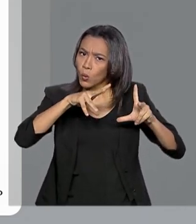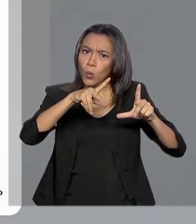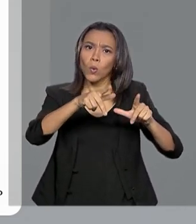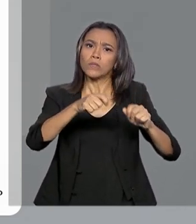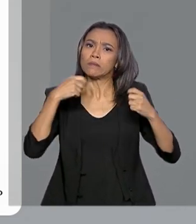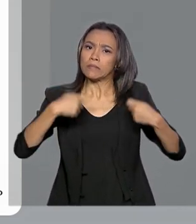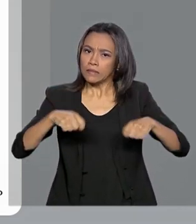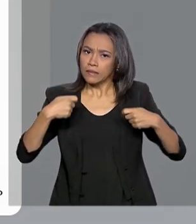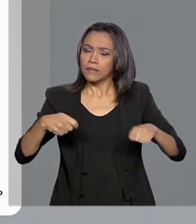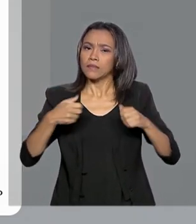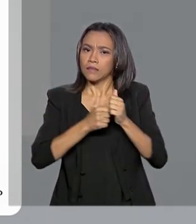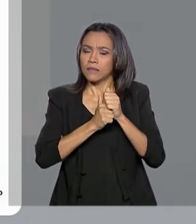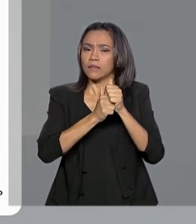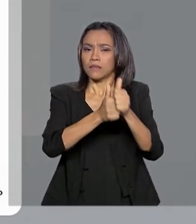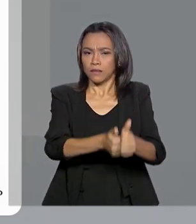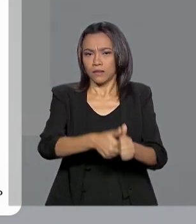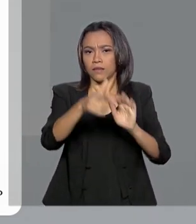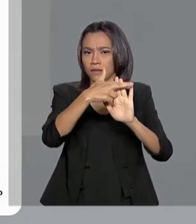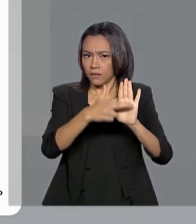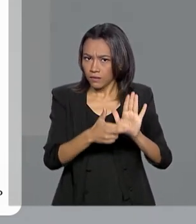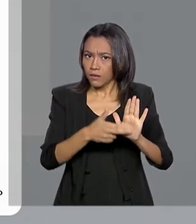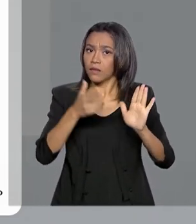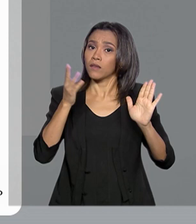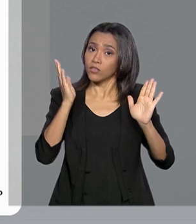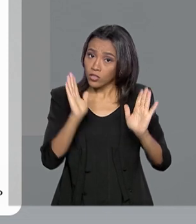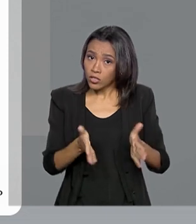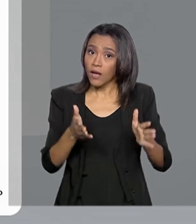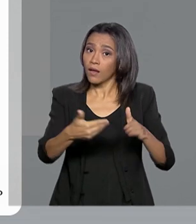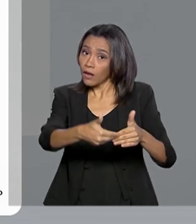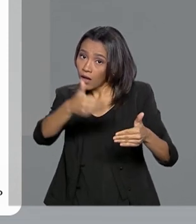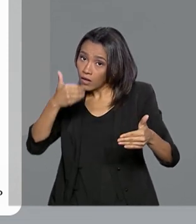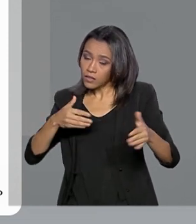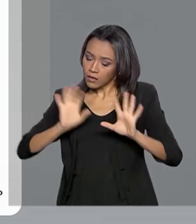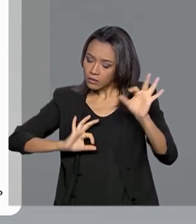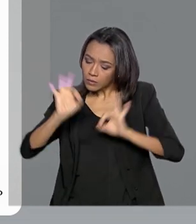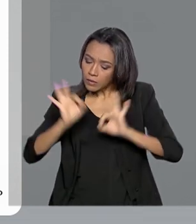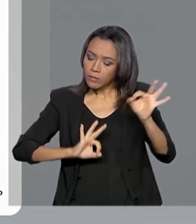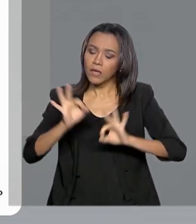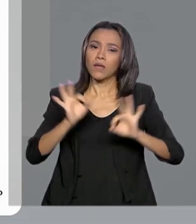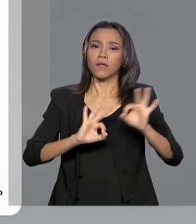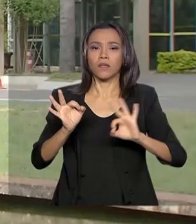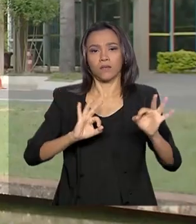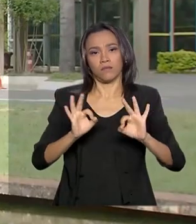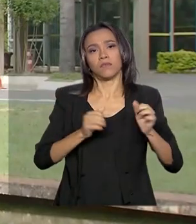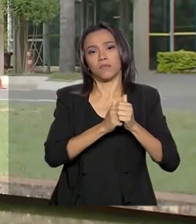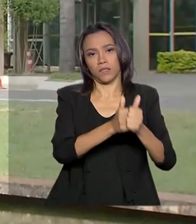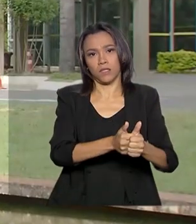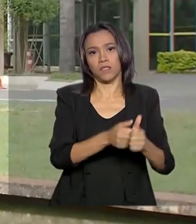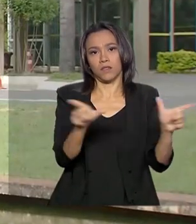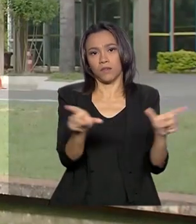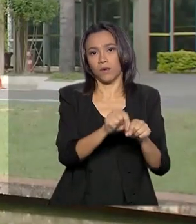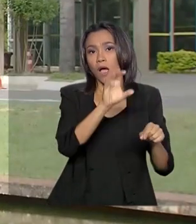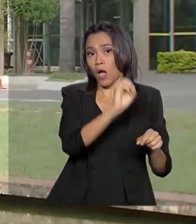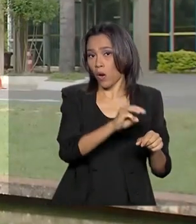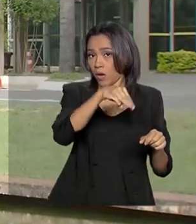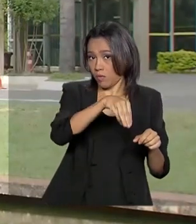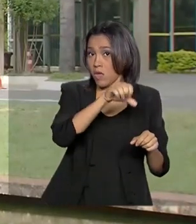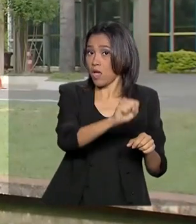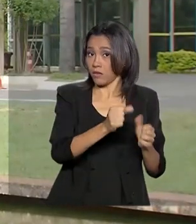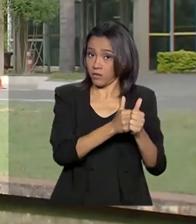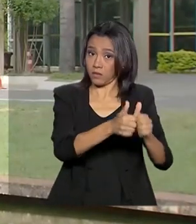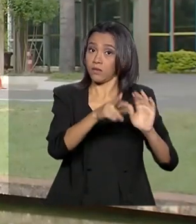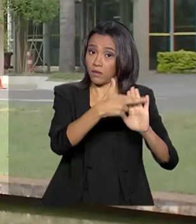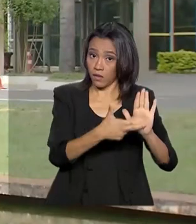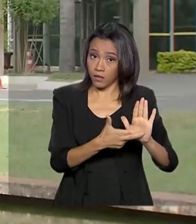medidas preventivas estão sendo tomadas de acordo com o protocolo da Organização Mundial da Saúde, a OMS. O